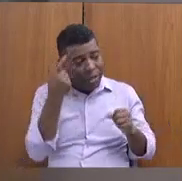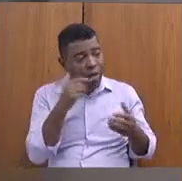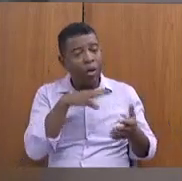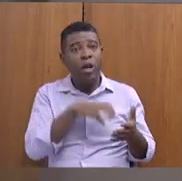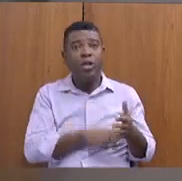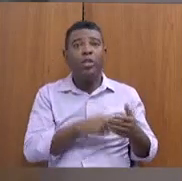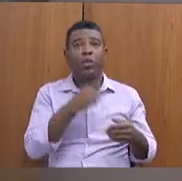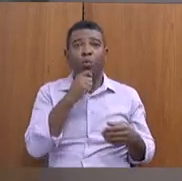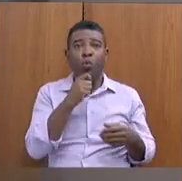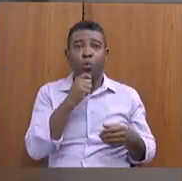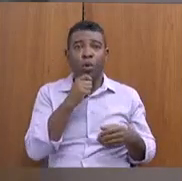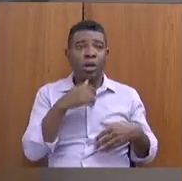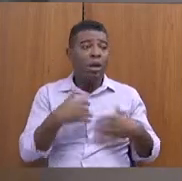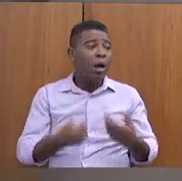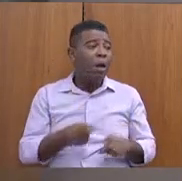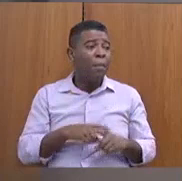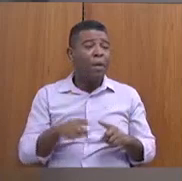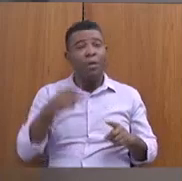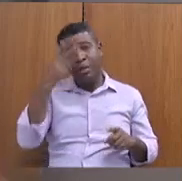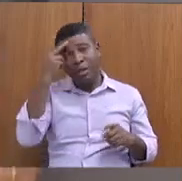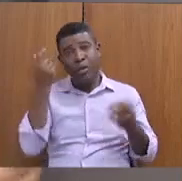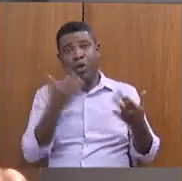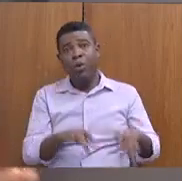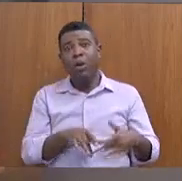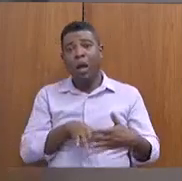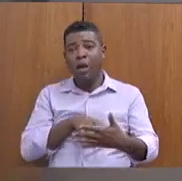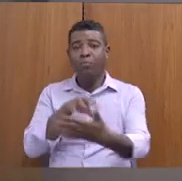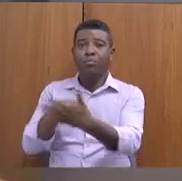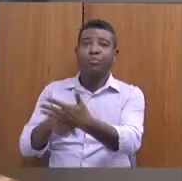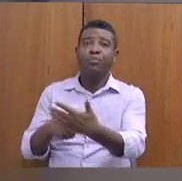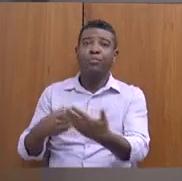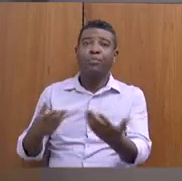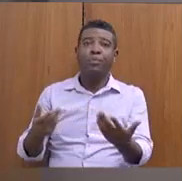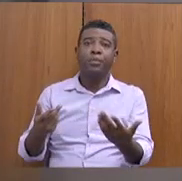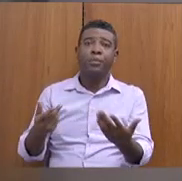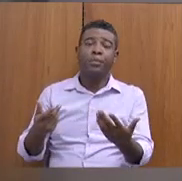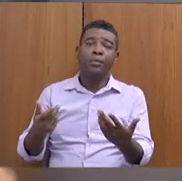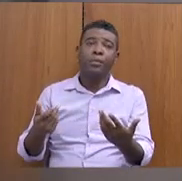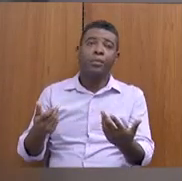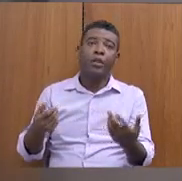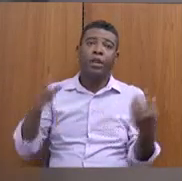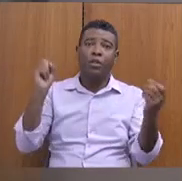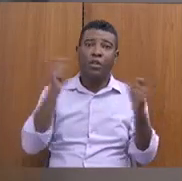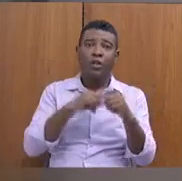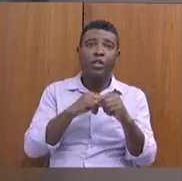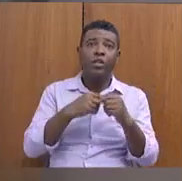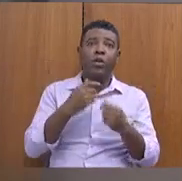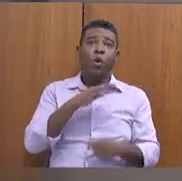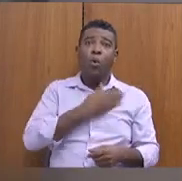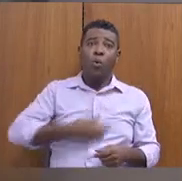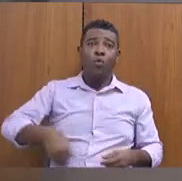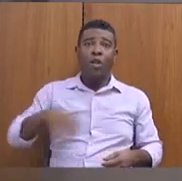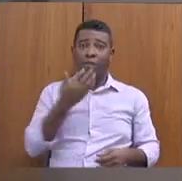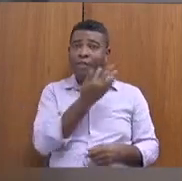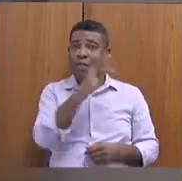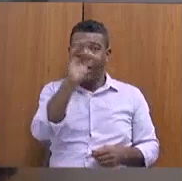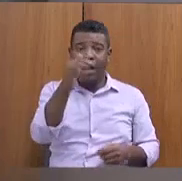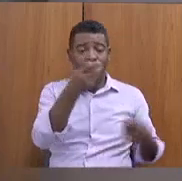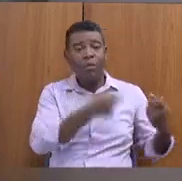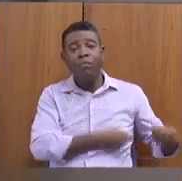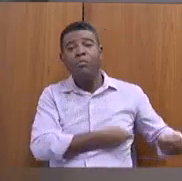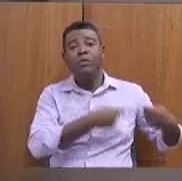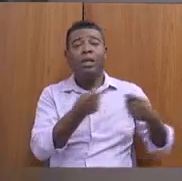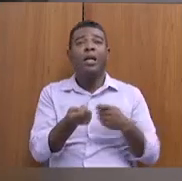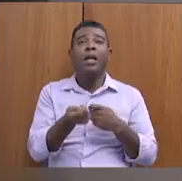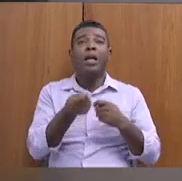não querem registrar. O governo federal lançou um programa aqui que não tem nenhuma validade jurídica. é um programa